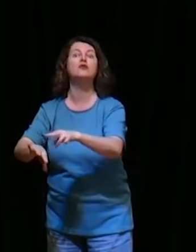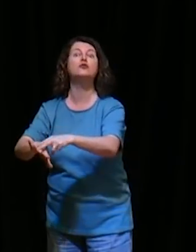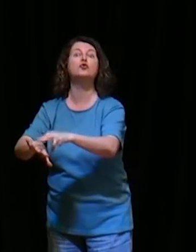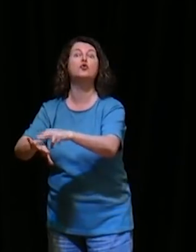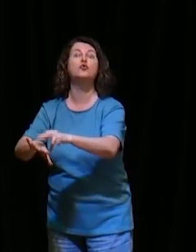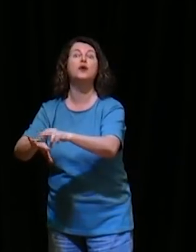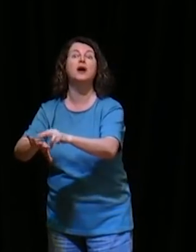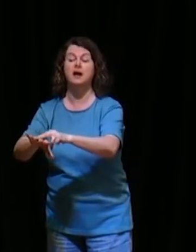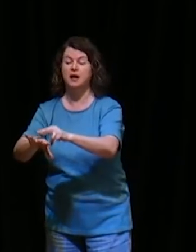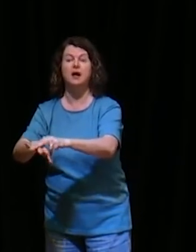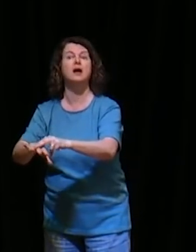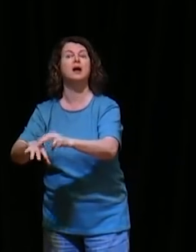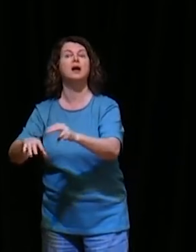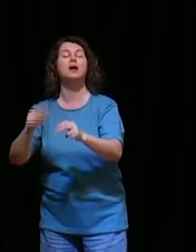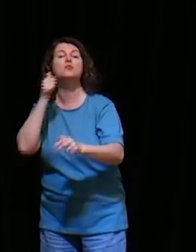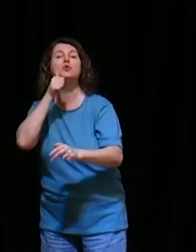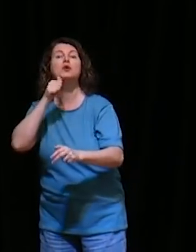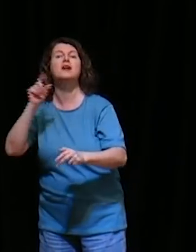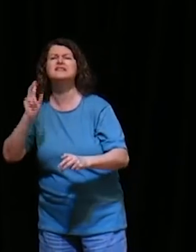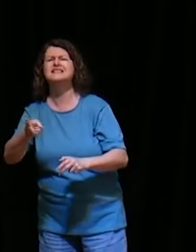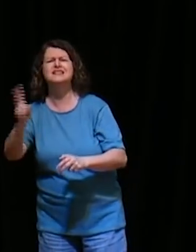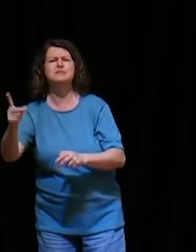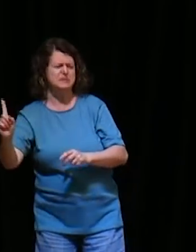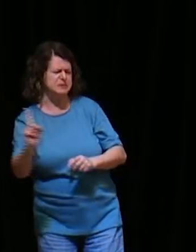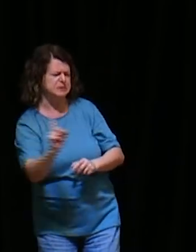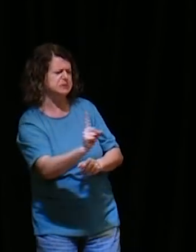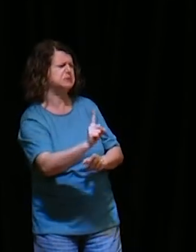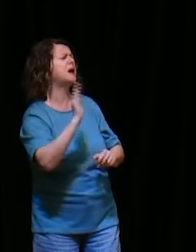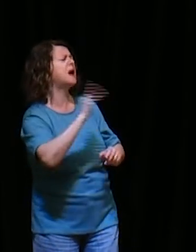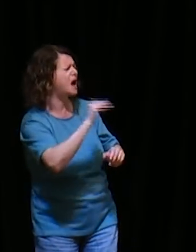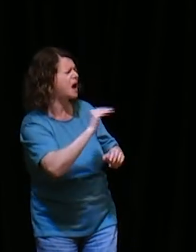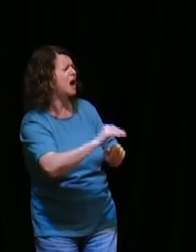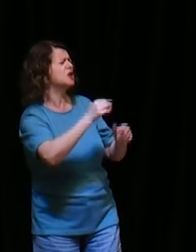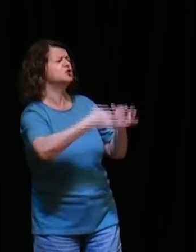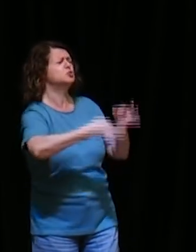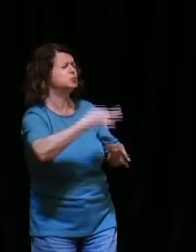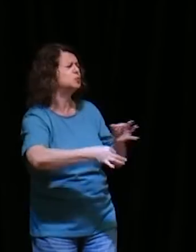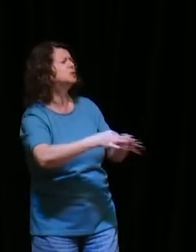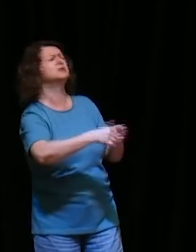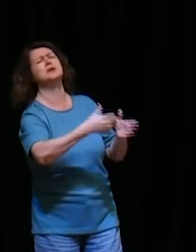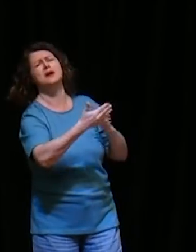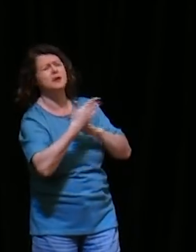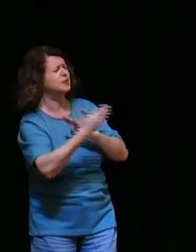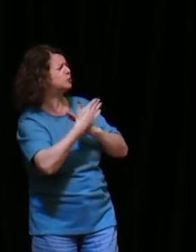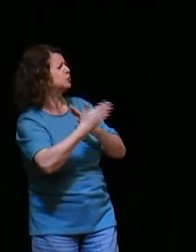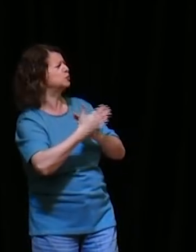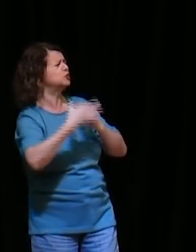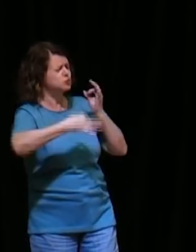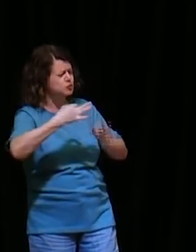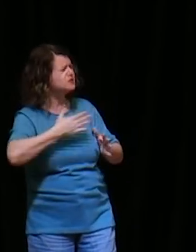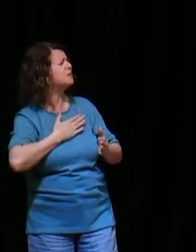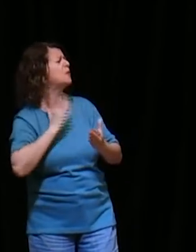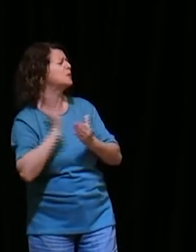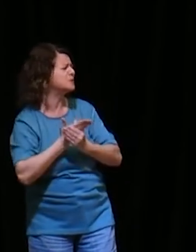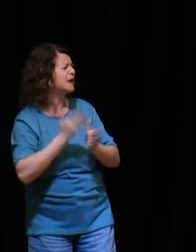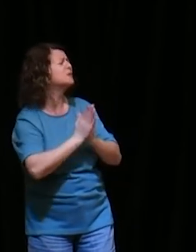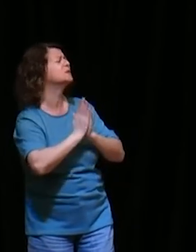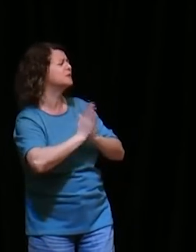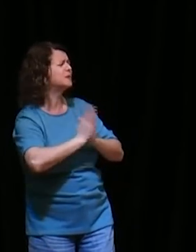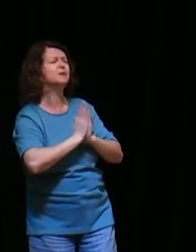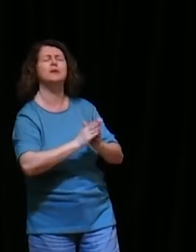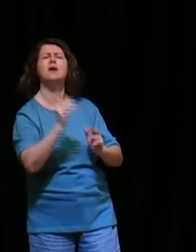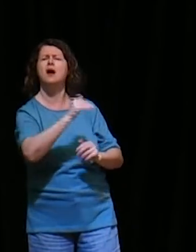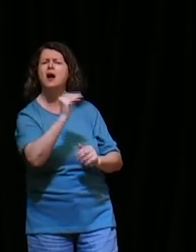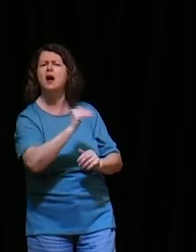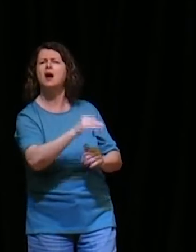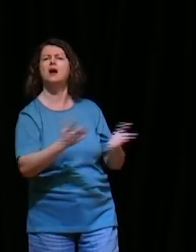faz-me justiça, contra o meu adversário, por algum tempo, não quis atendê-la, mas depois, disse consigo, ainda que não tema a